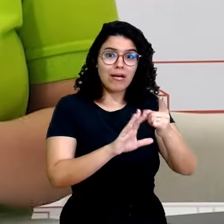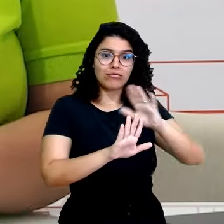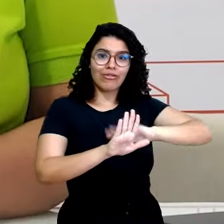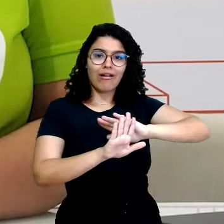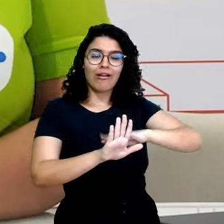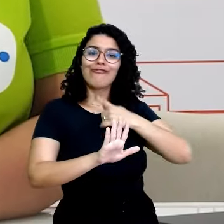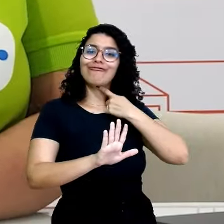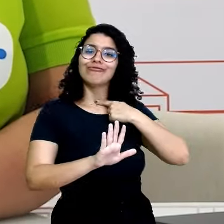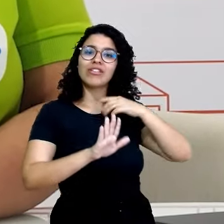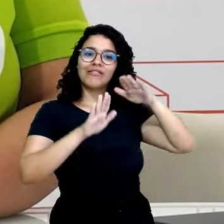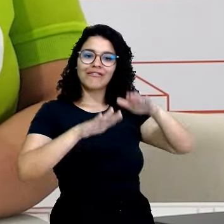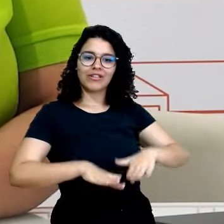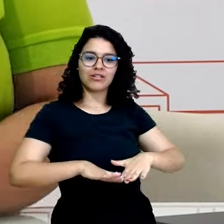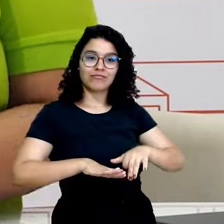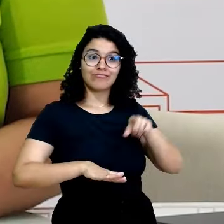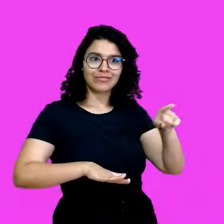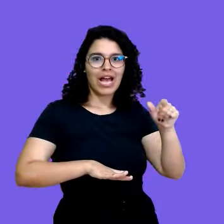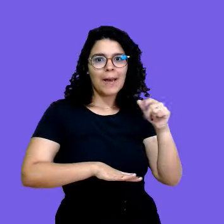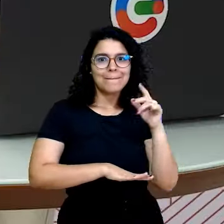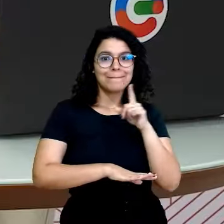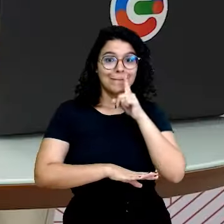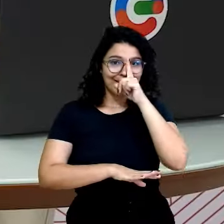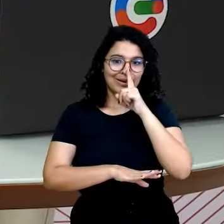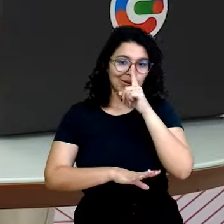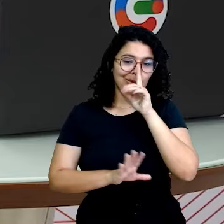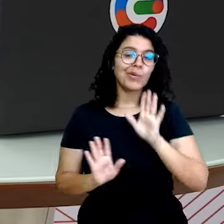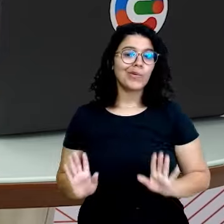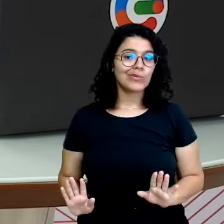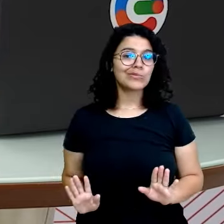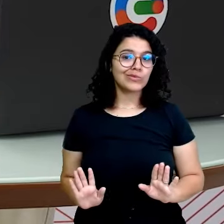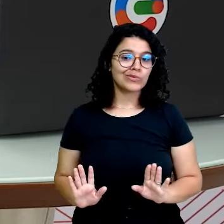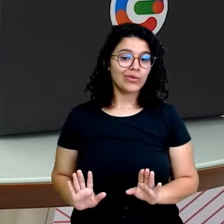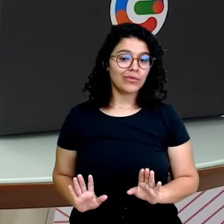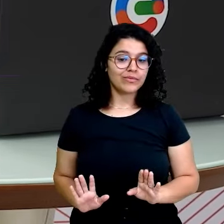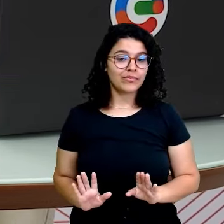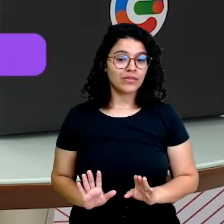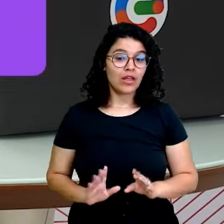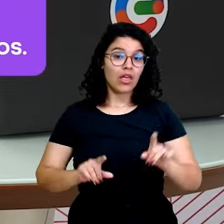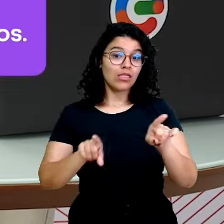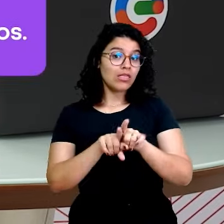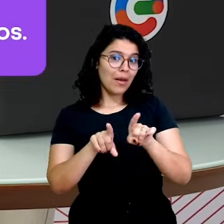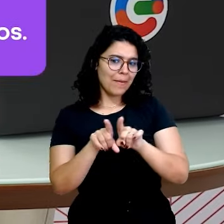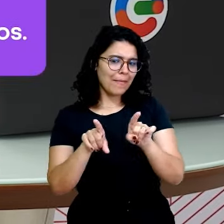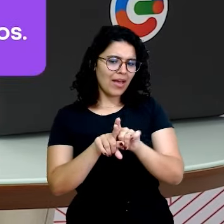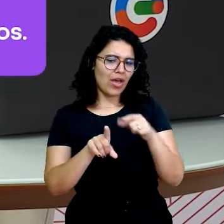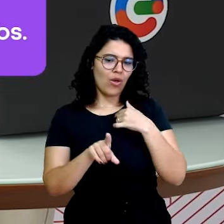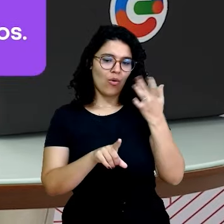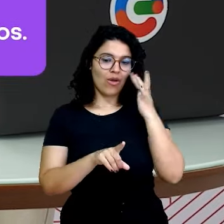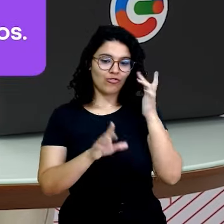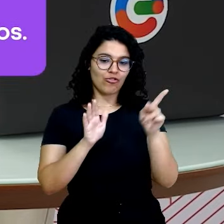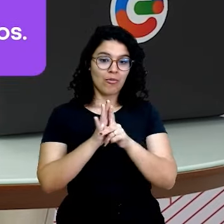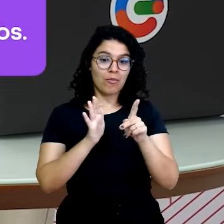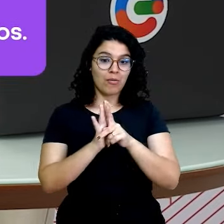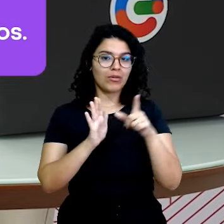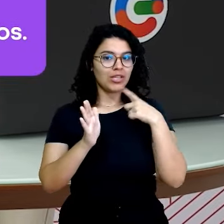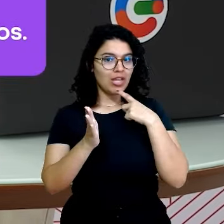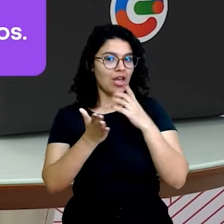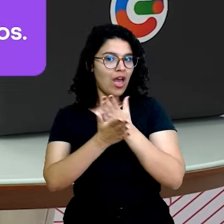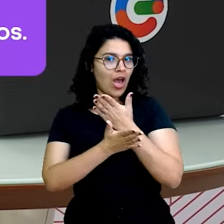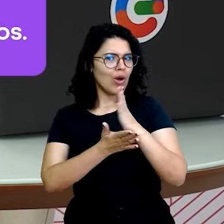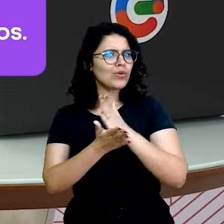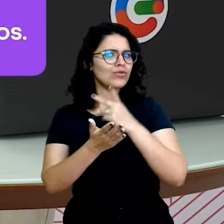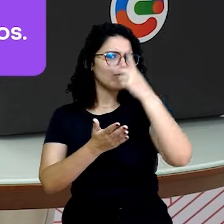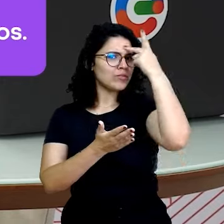pois isso é um jogo perigoso. Bem, meu próximo argumento é, de acordo com estudos em psicologia,